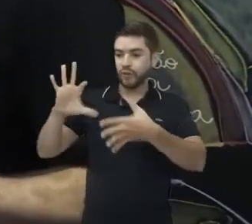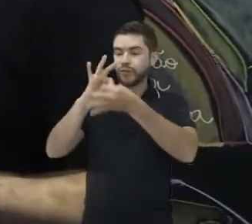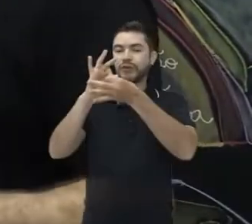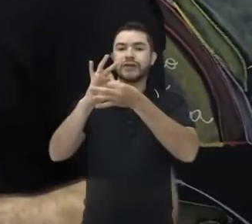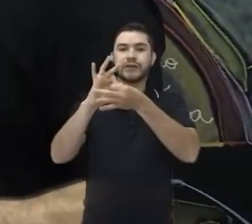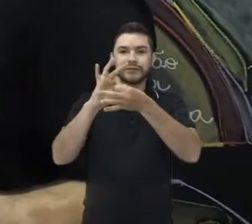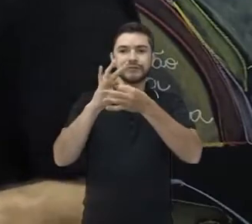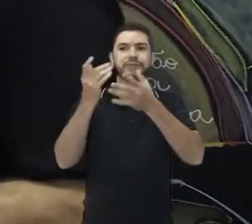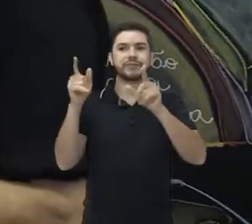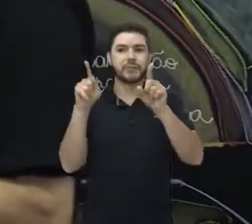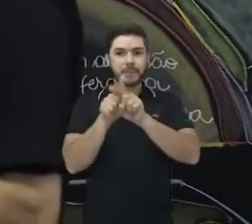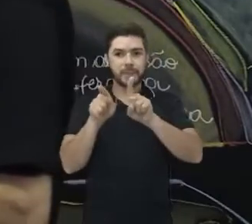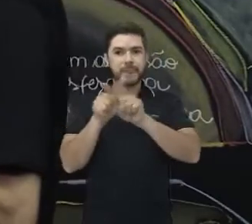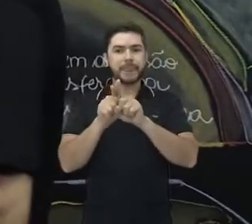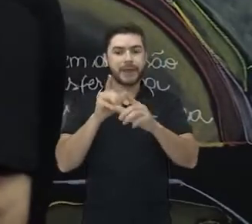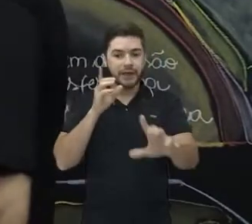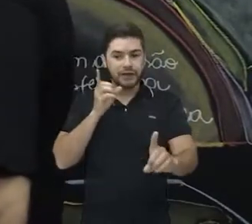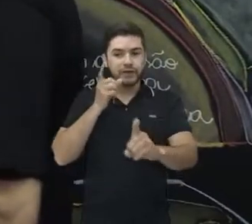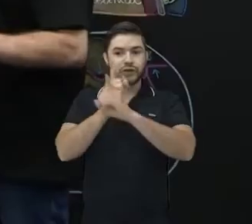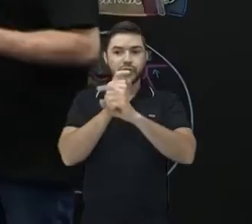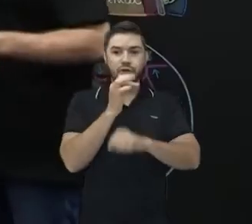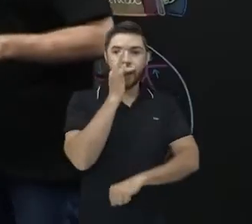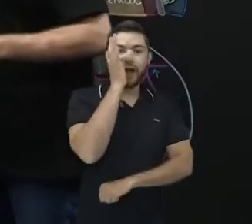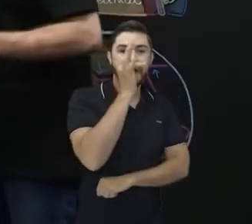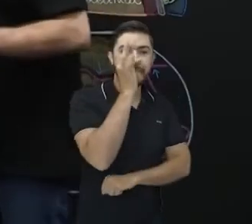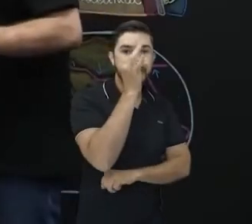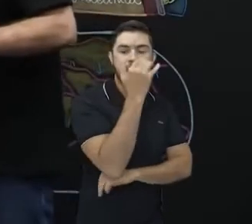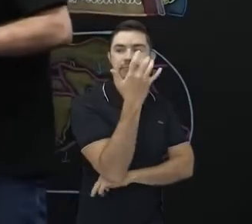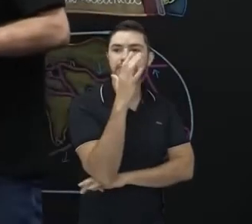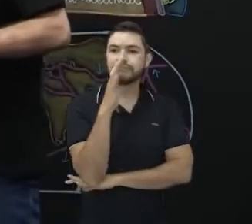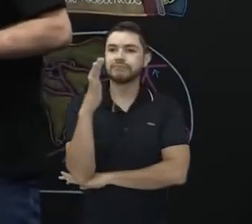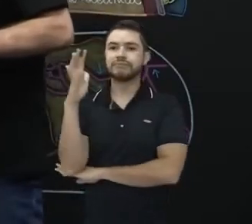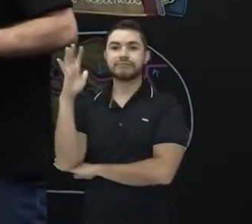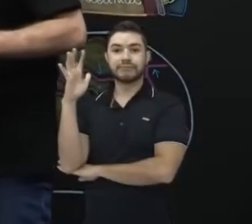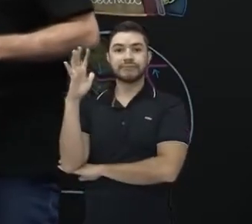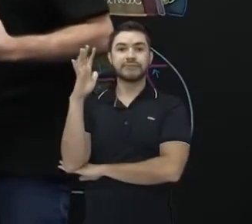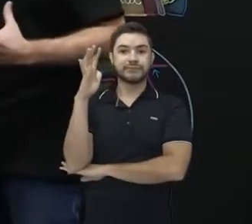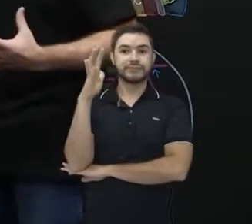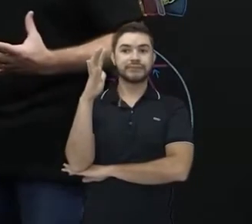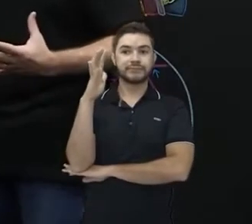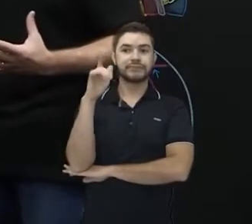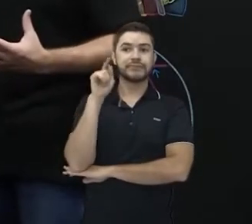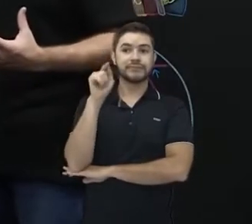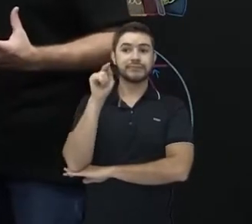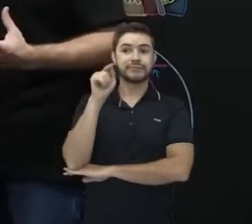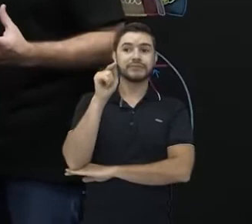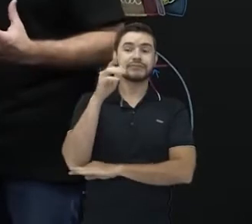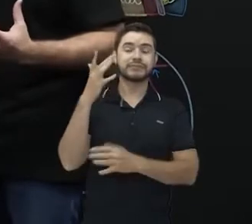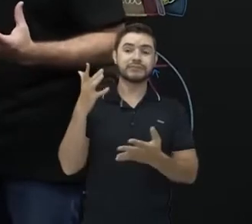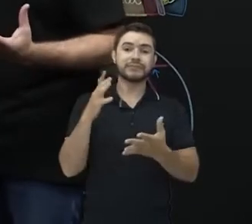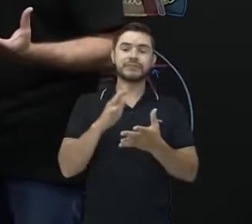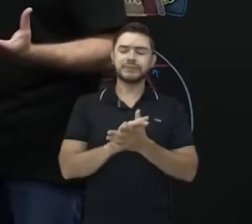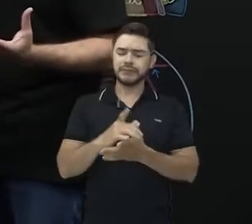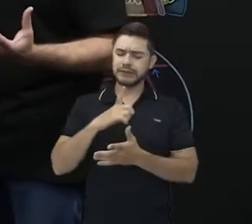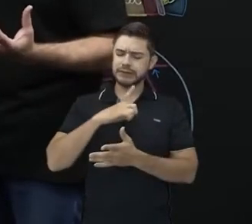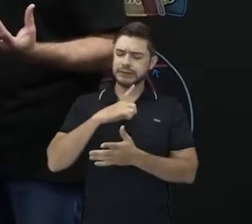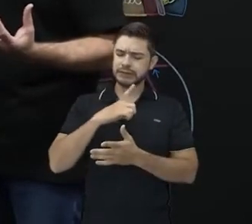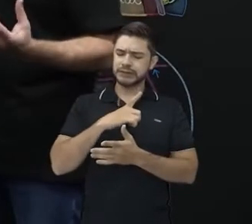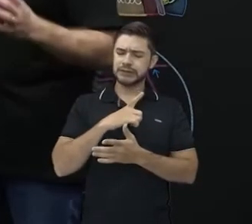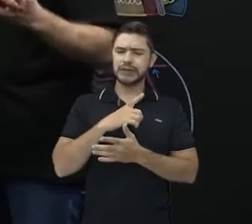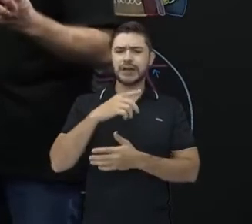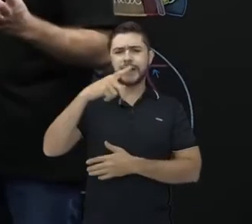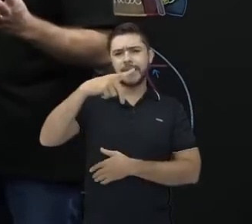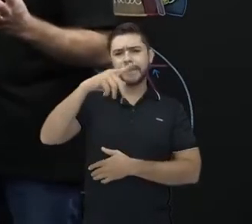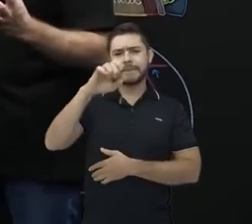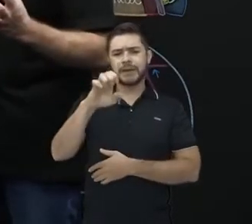uma planta também daquela época chamada Glossopteris, uma Pteridófita. Pteridófita,